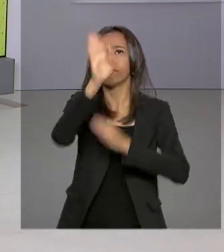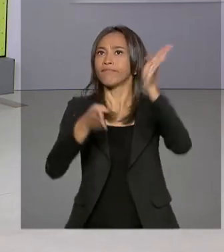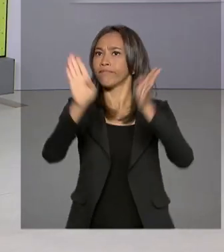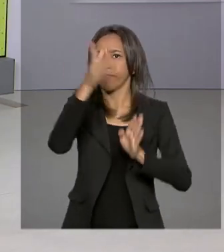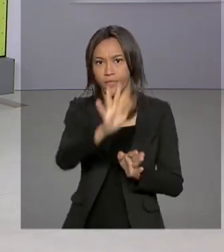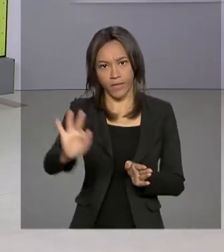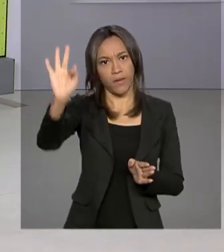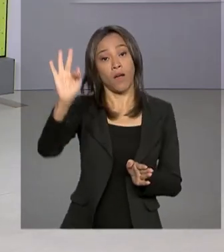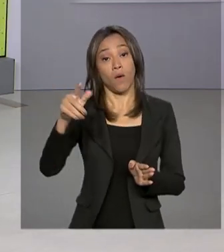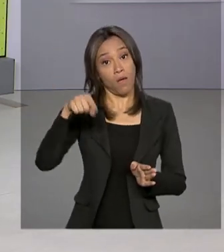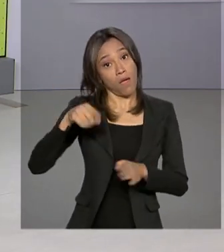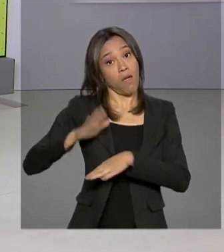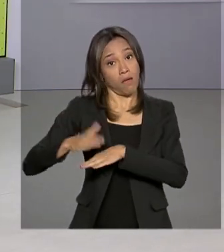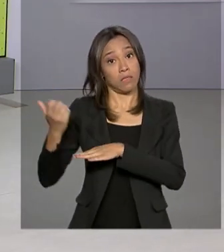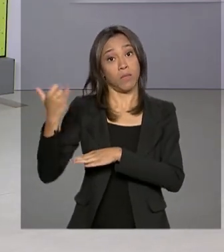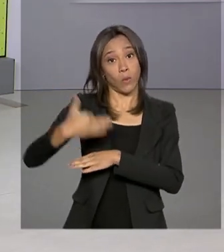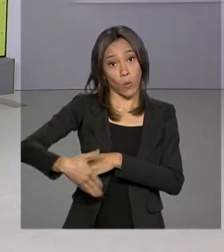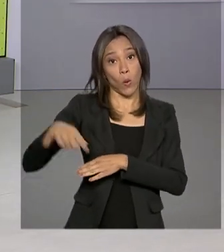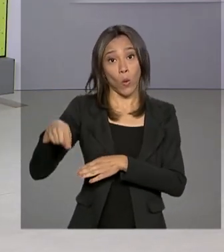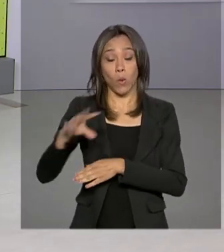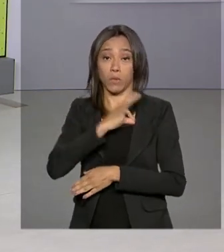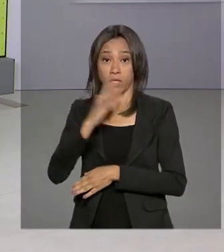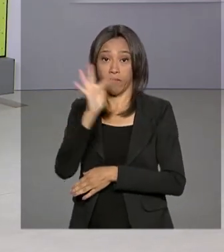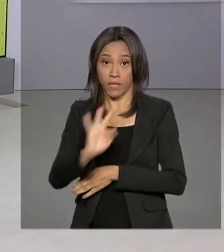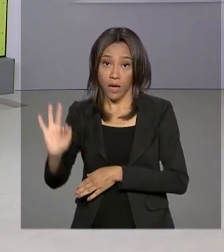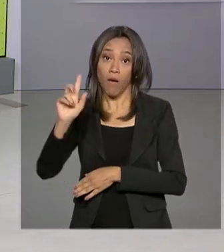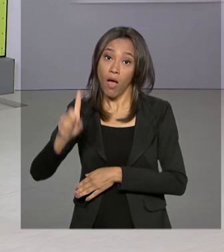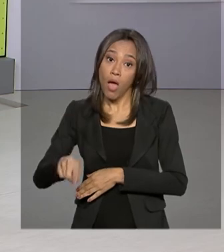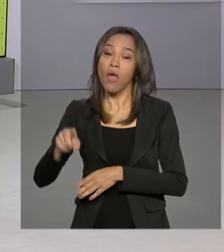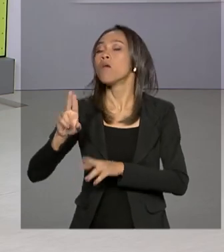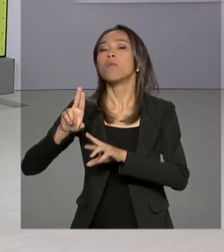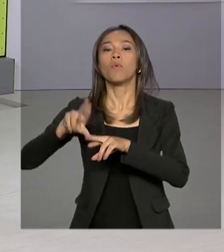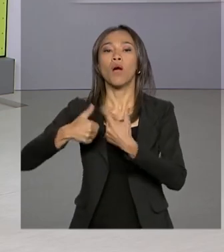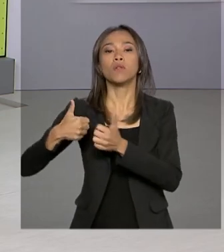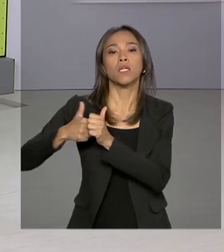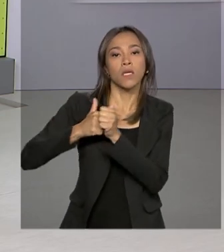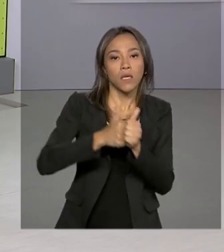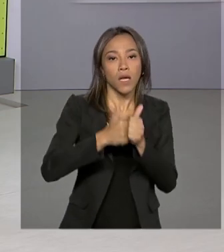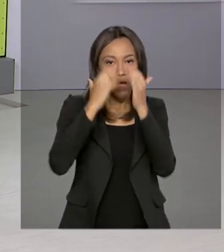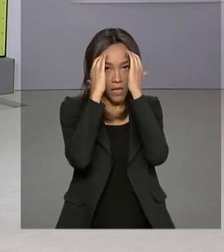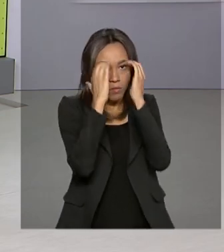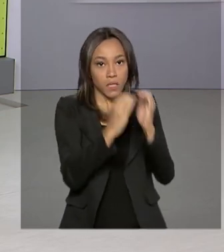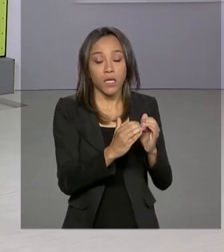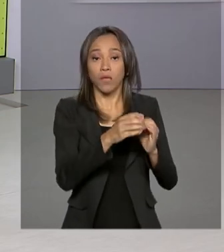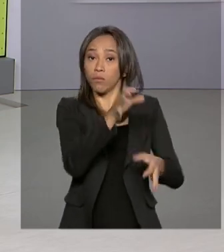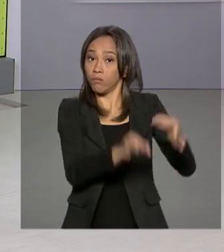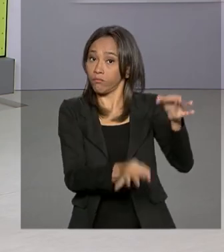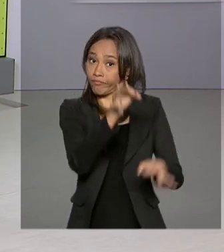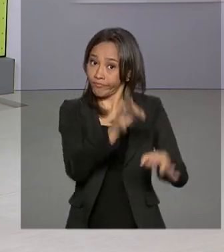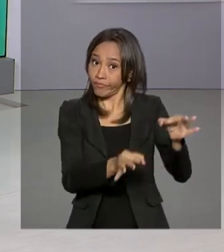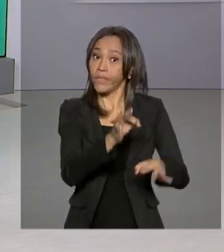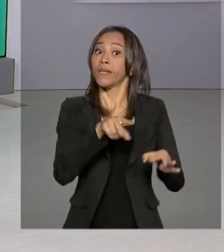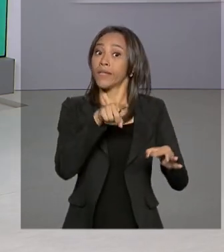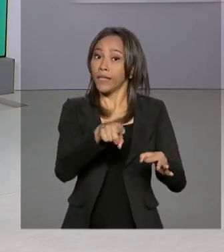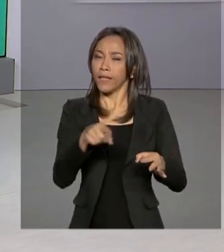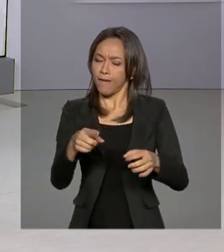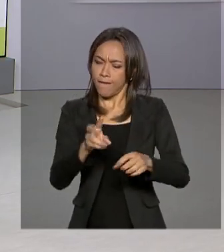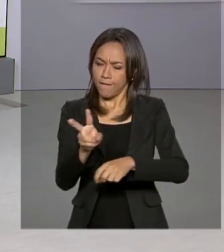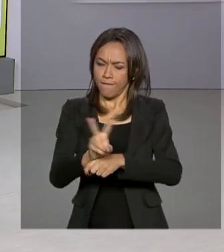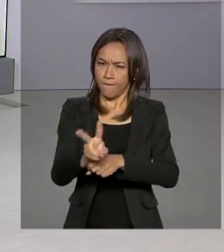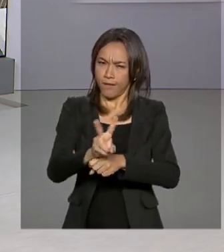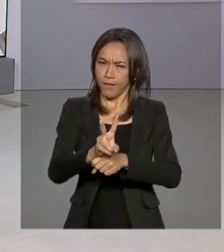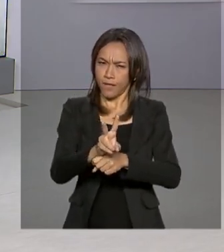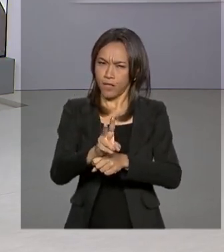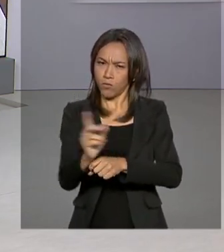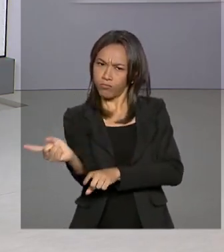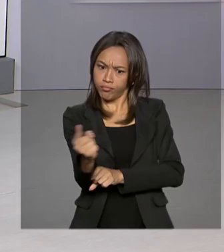A medida, segundo nota da PRF, foi em cumprimento à decisão do Judicial que restabelece a fiscalização de velocidade por meio